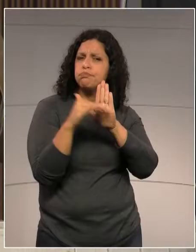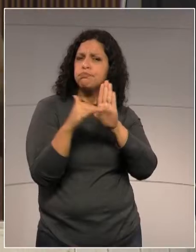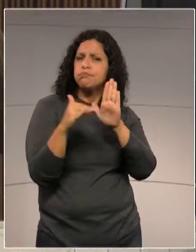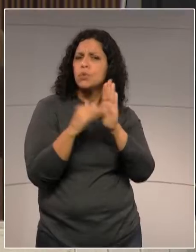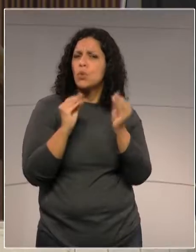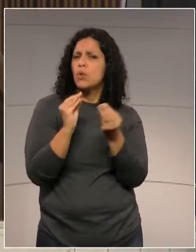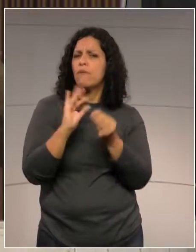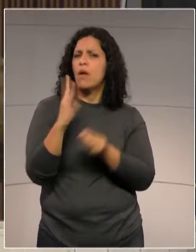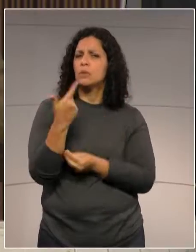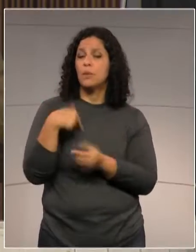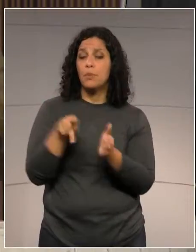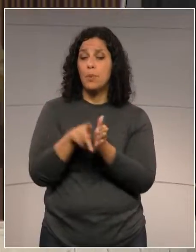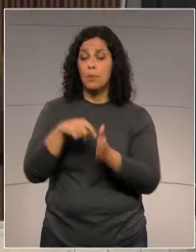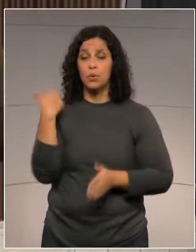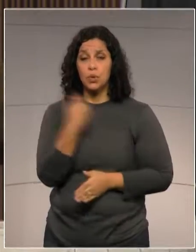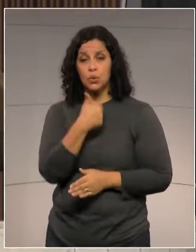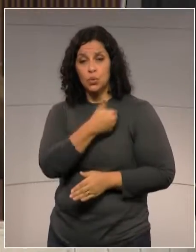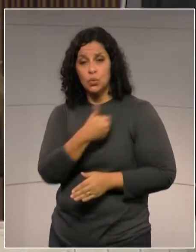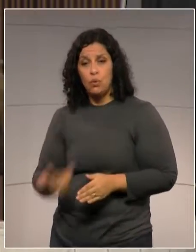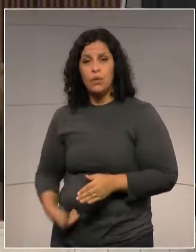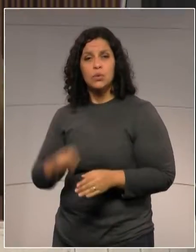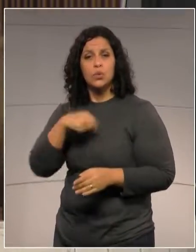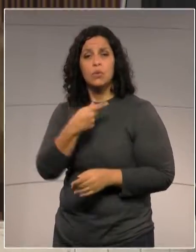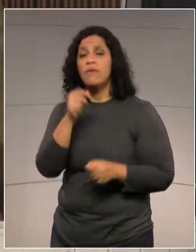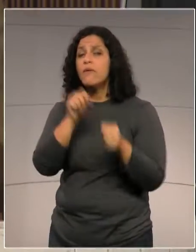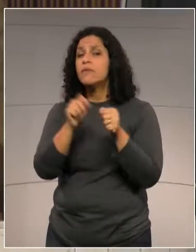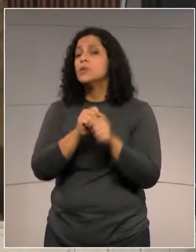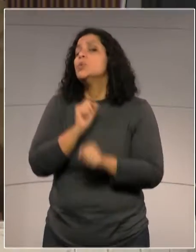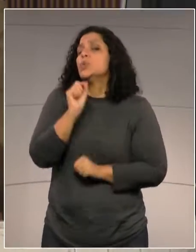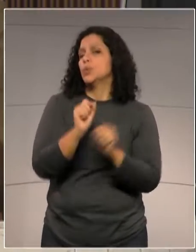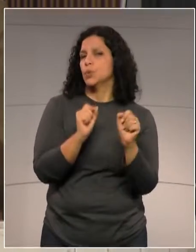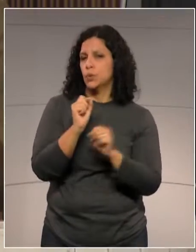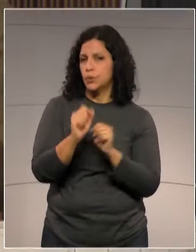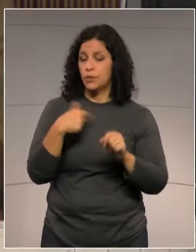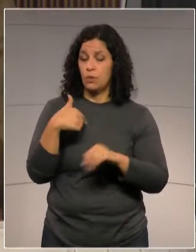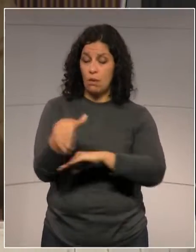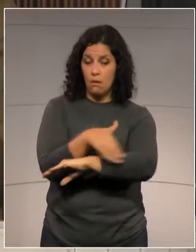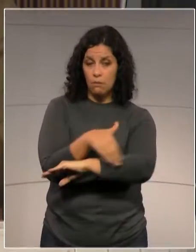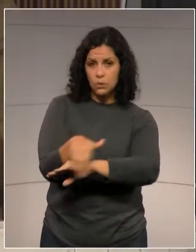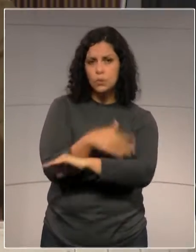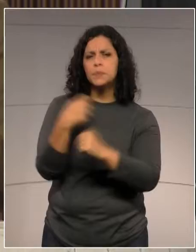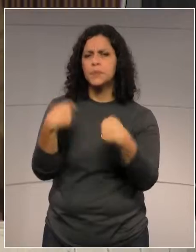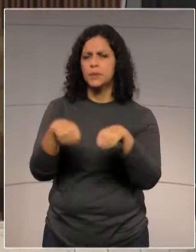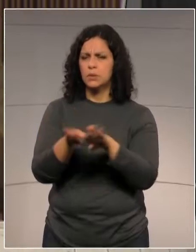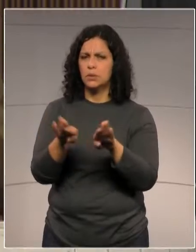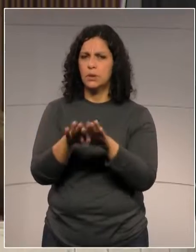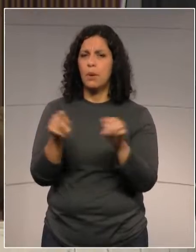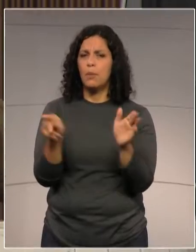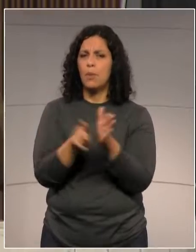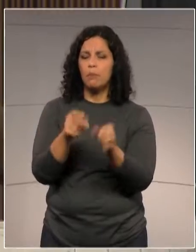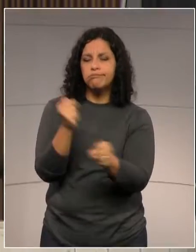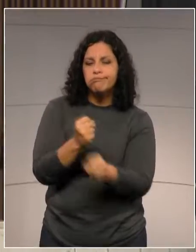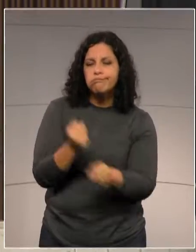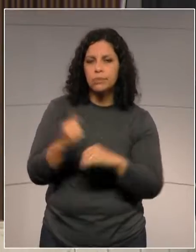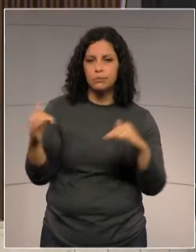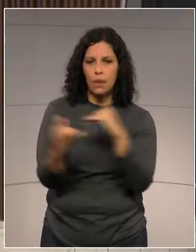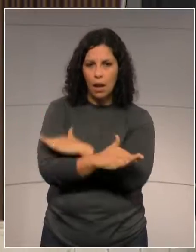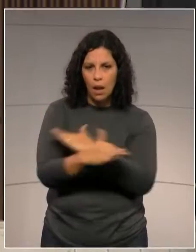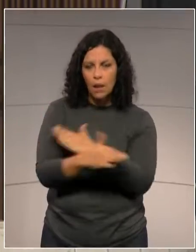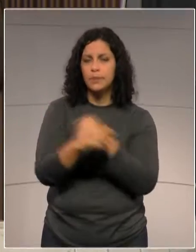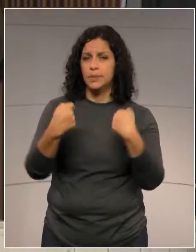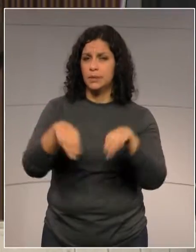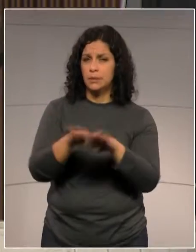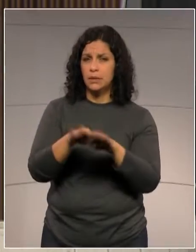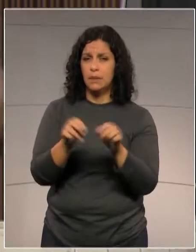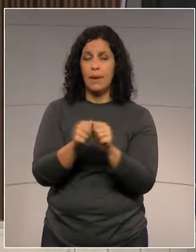previsão do poder público naquilo que se pretende realizar. Então, as rodovias precisam ser duplicadas, precisam ser